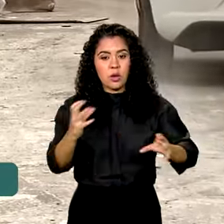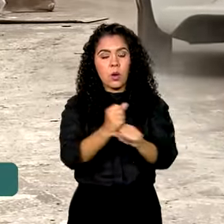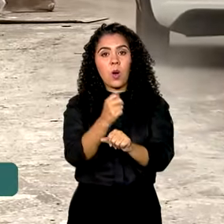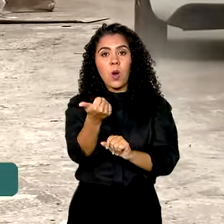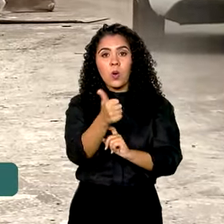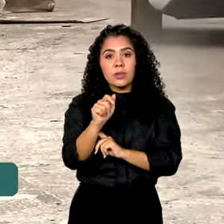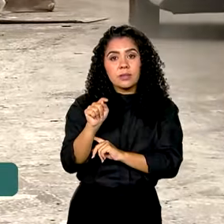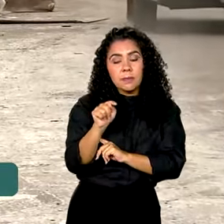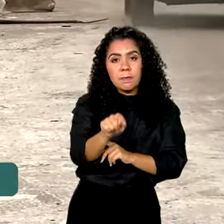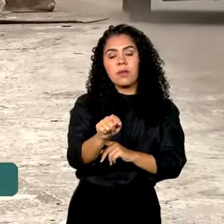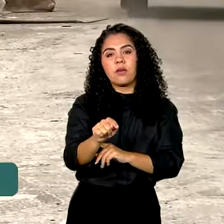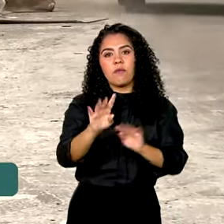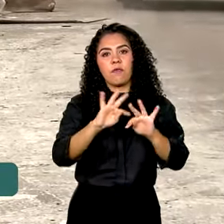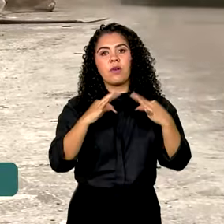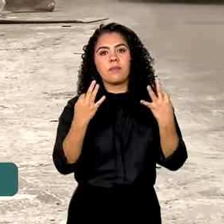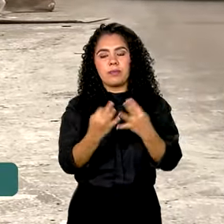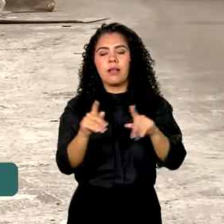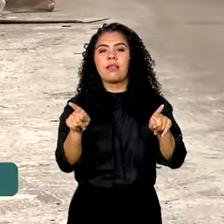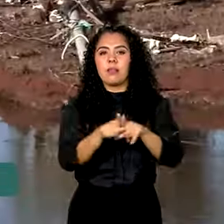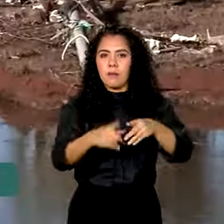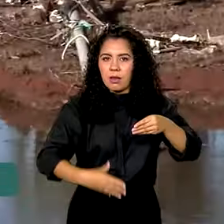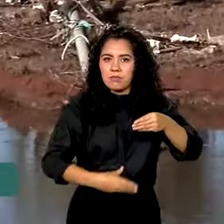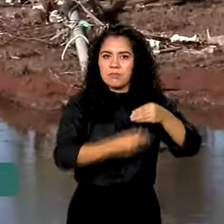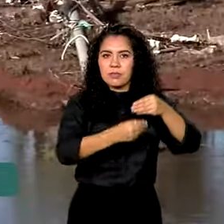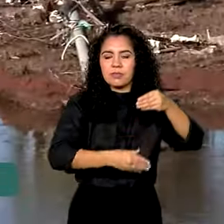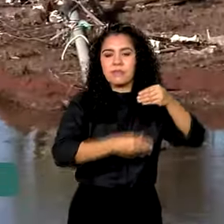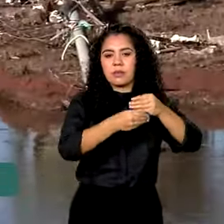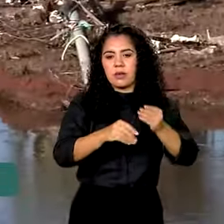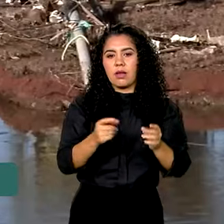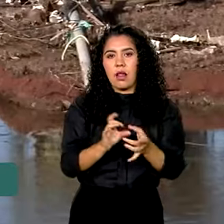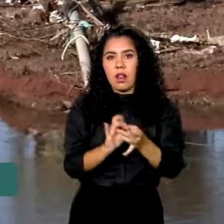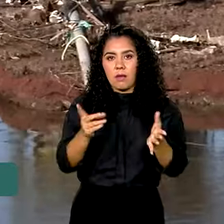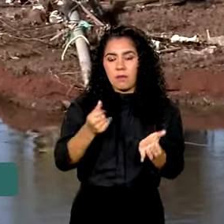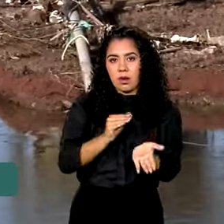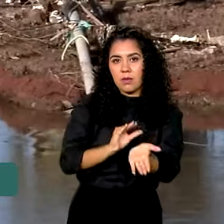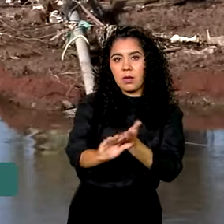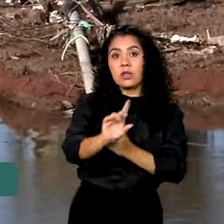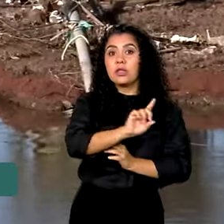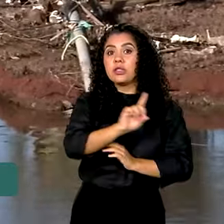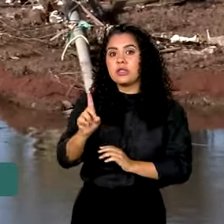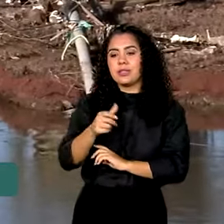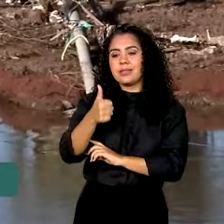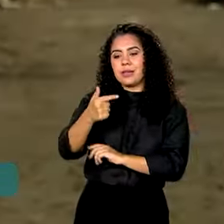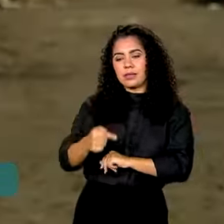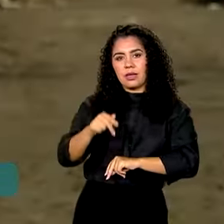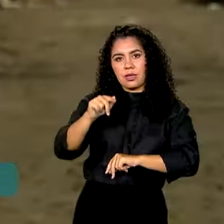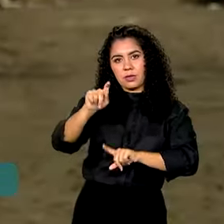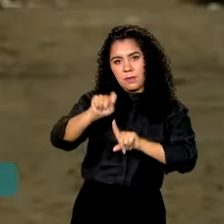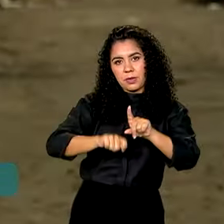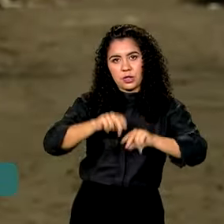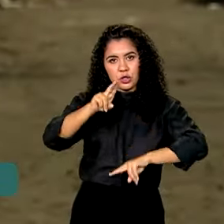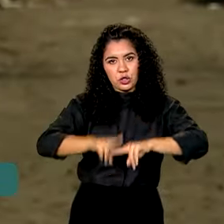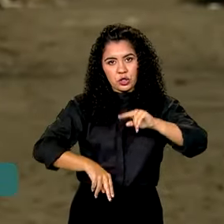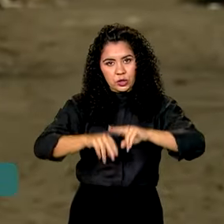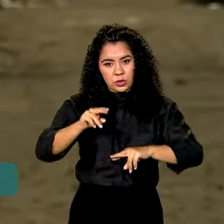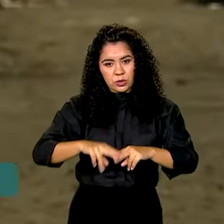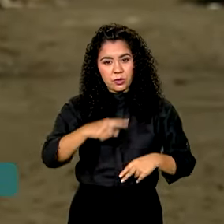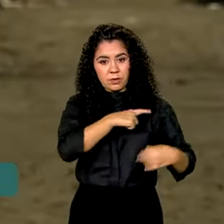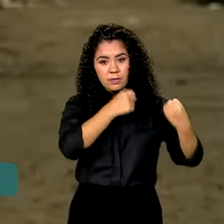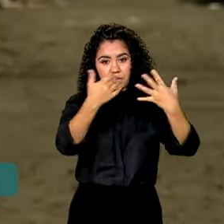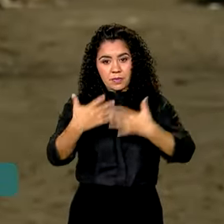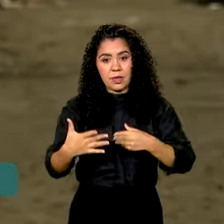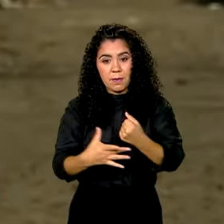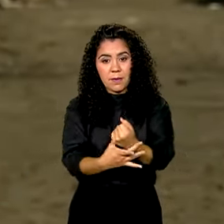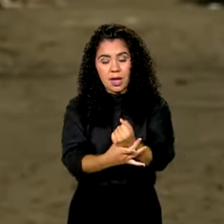incluídas e o pagamento, mais uma vez, será feito mais cedo, no dia 17 de junho. E para garantir que todas as